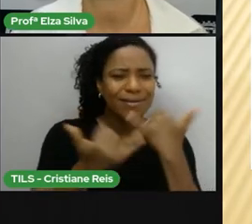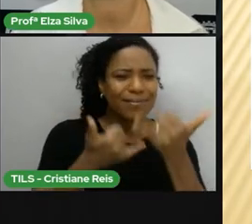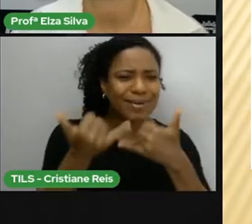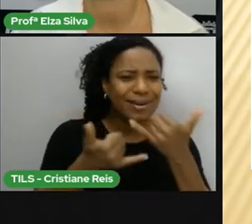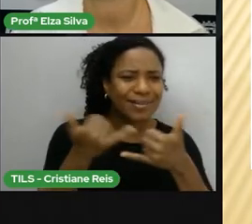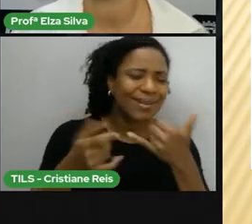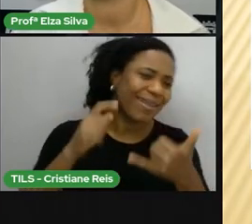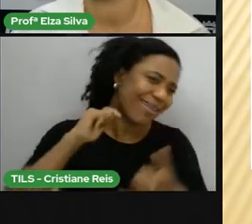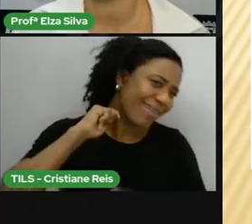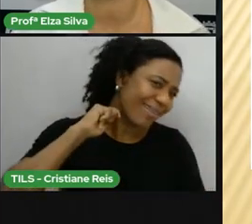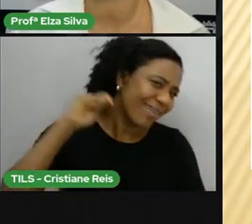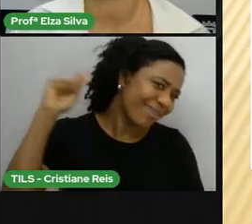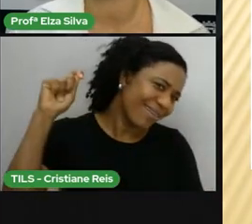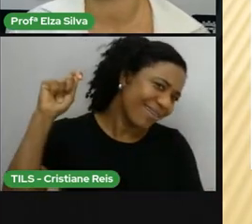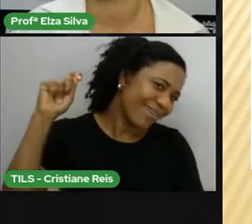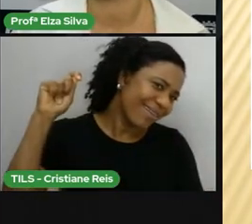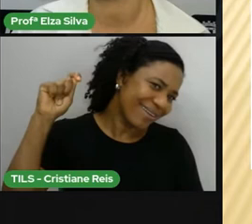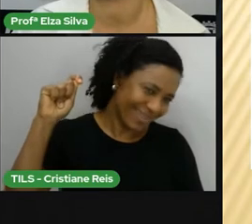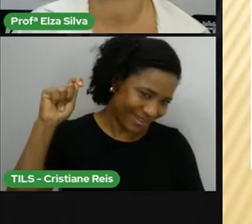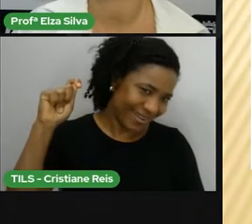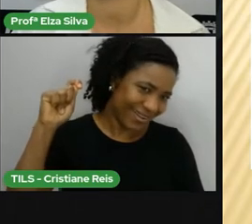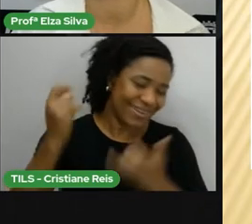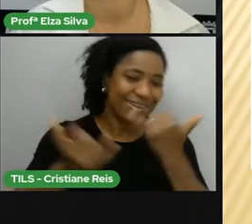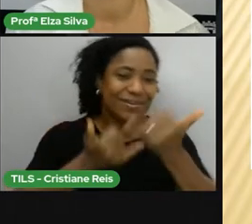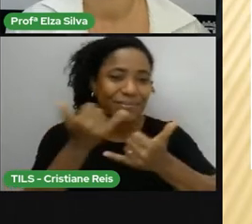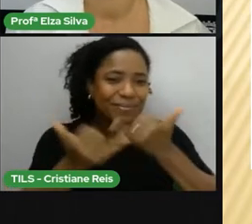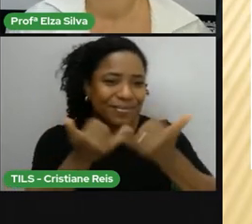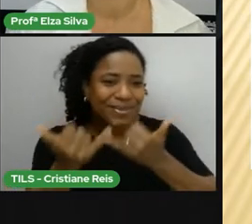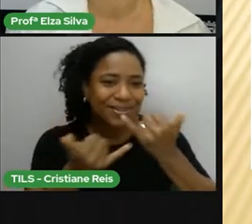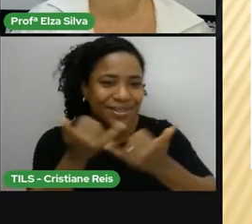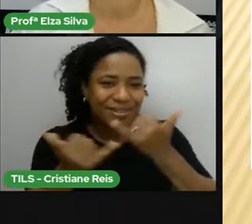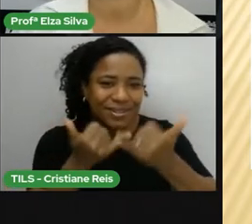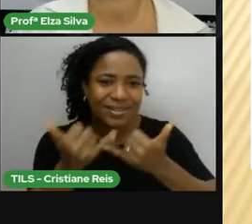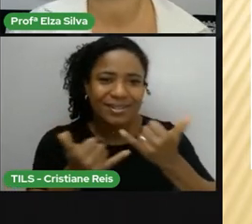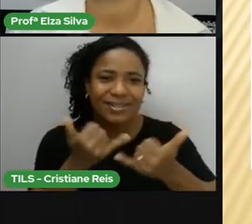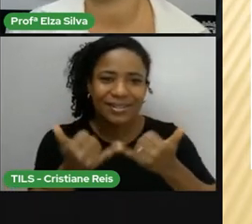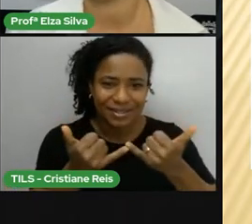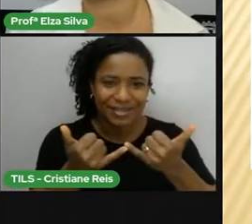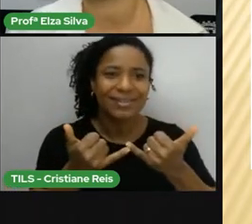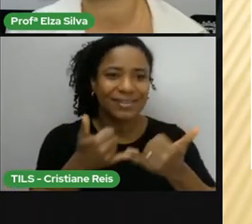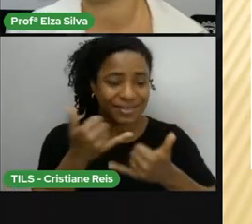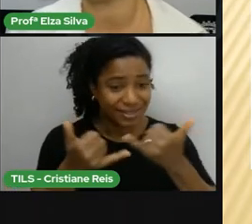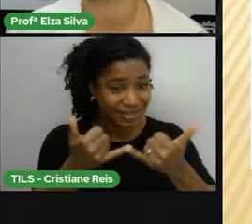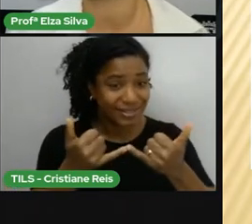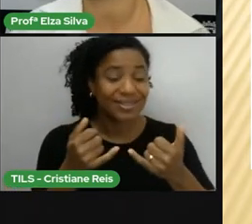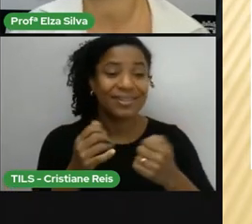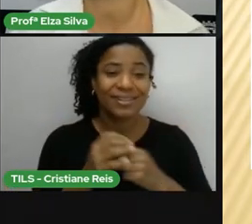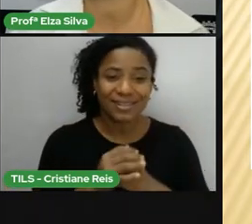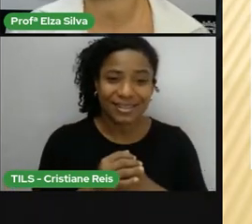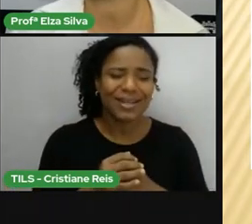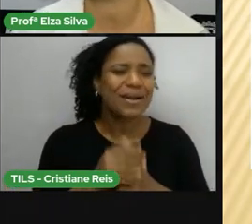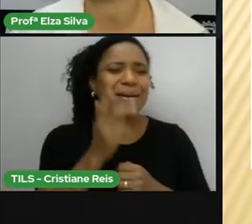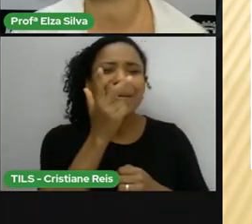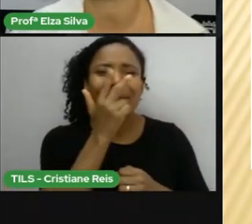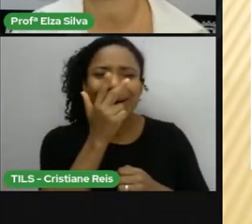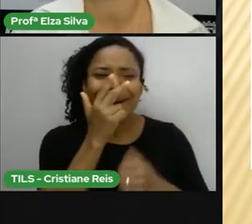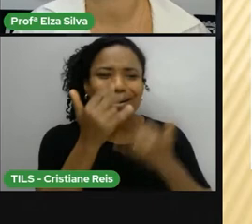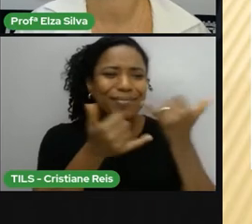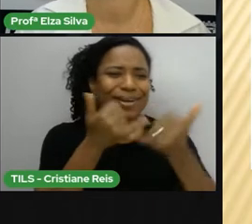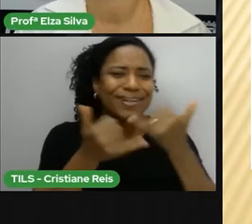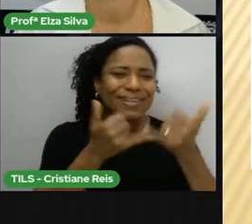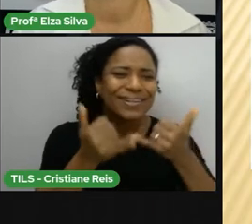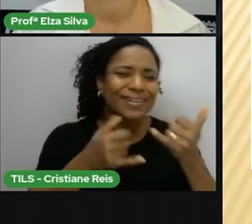É um joguinho Que está Muito Relacionado Com aquela brincadeira Da